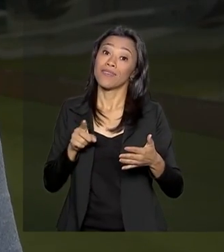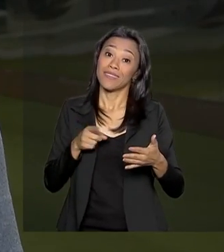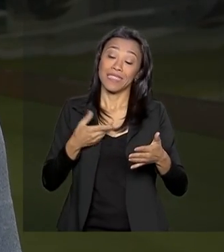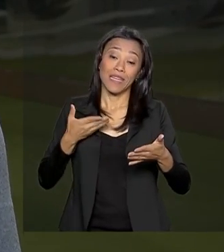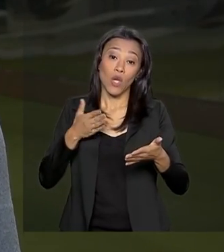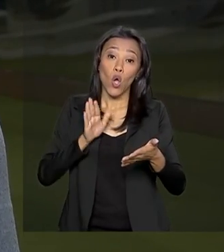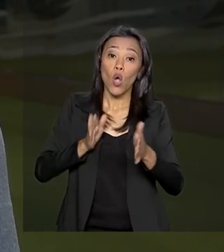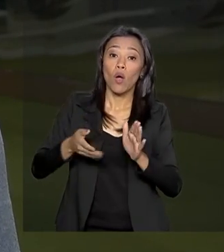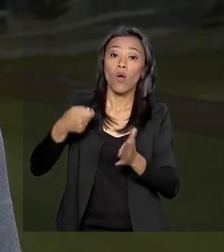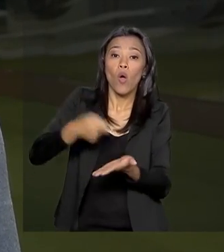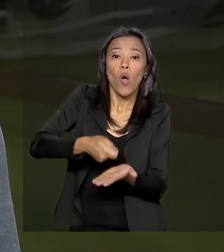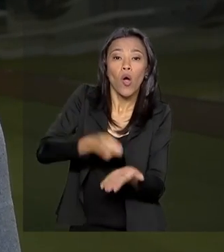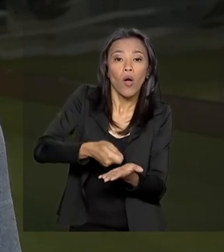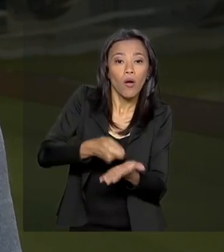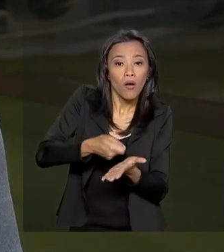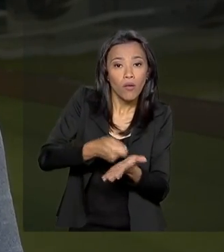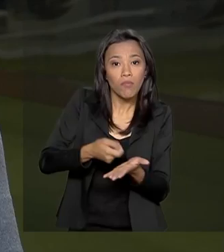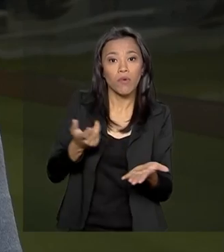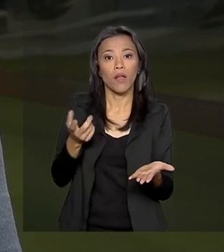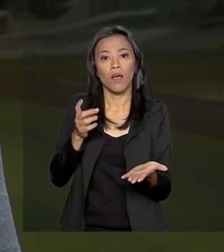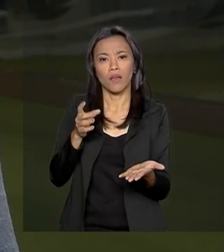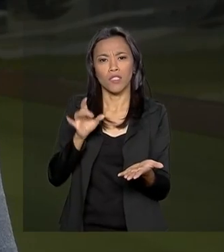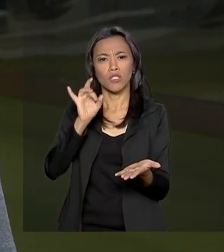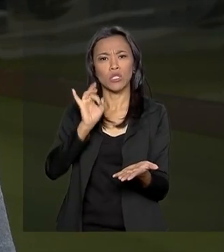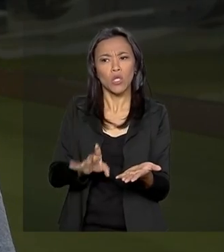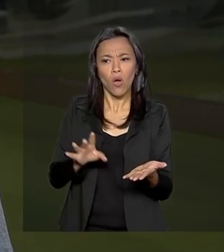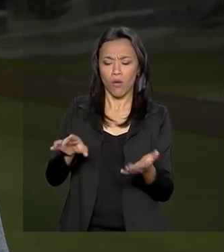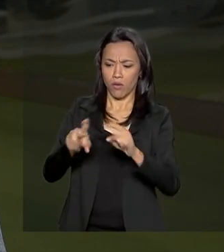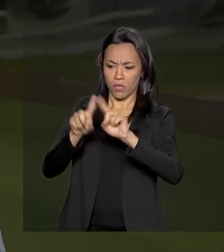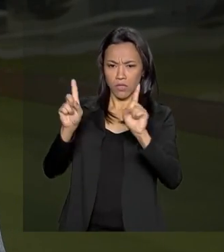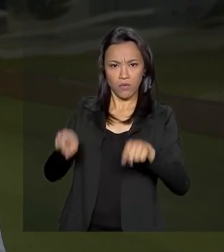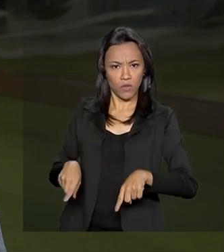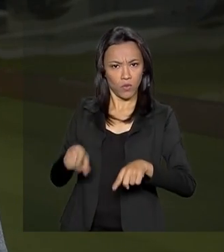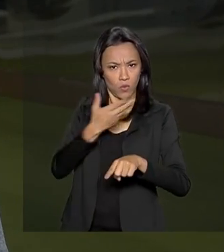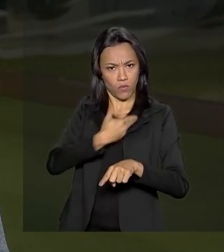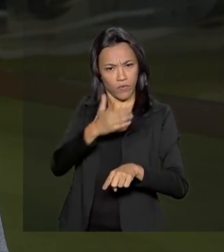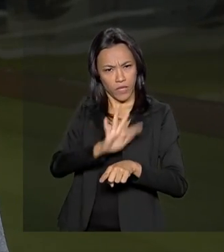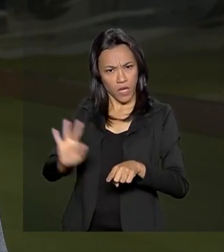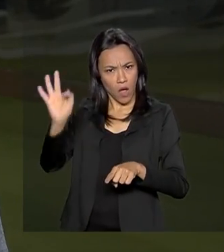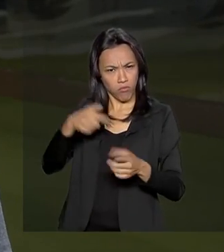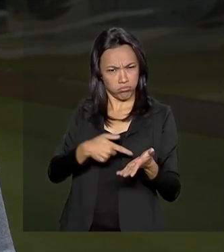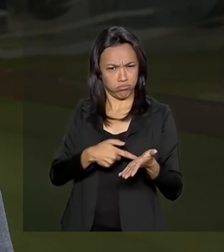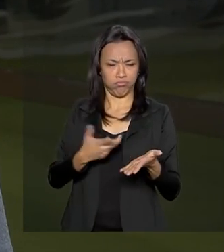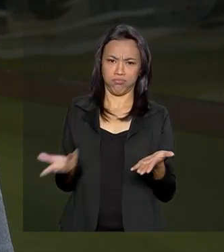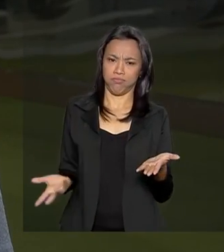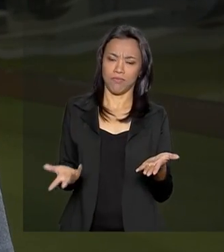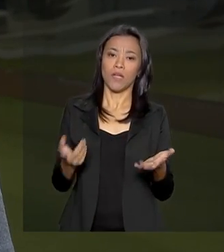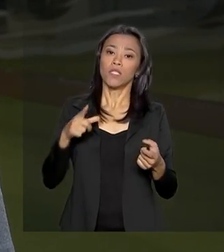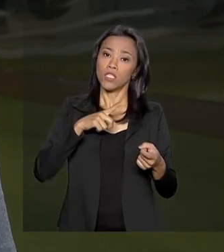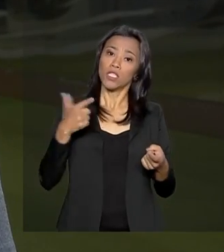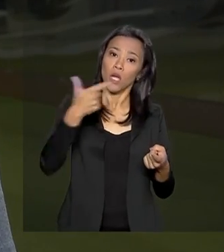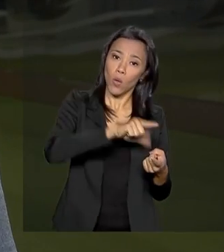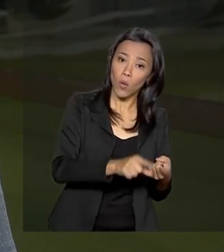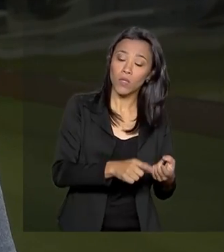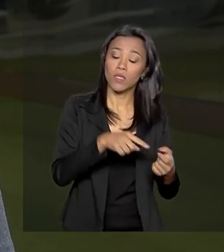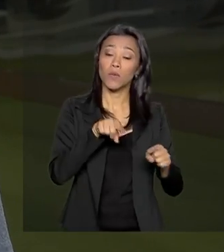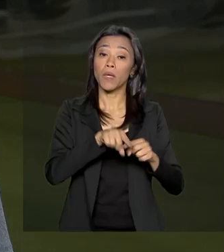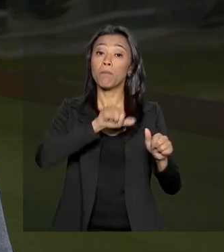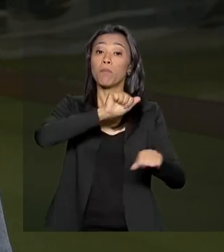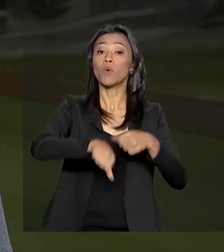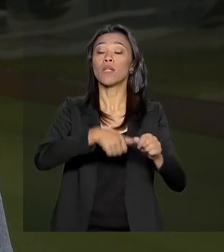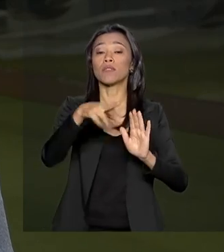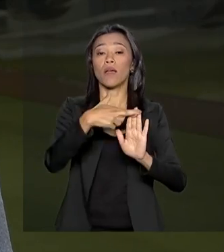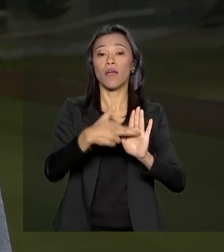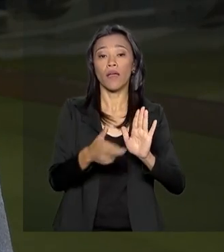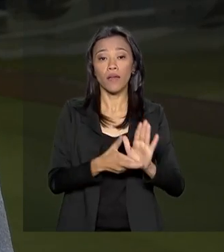cobranças extraordinárias apenas a servidores da União. Tinha também ali uma pressão para que fossem alteradas as regras